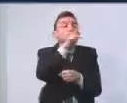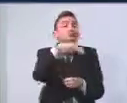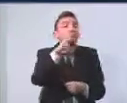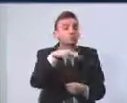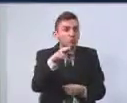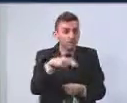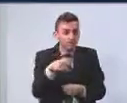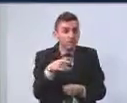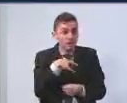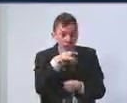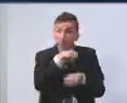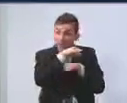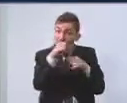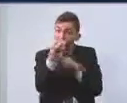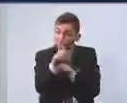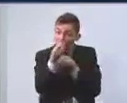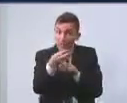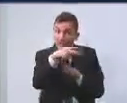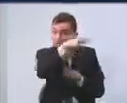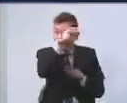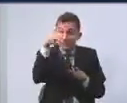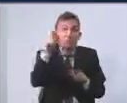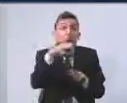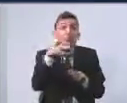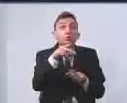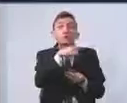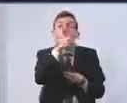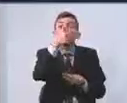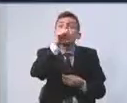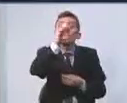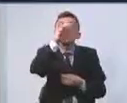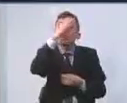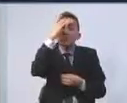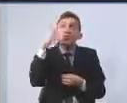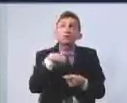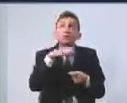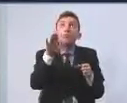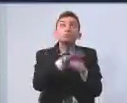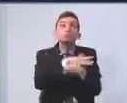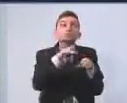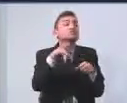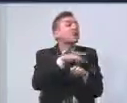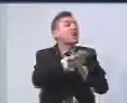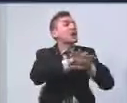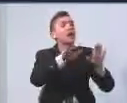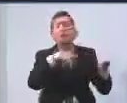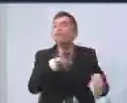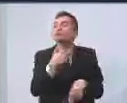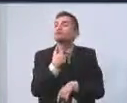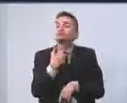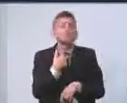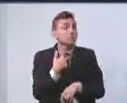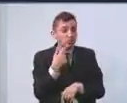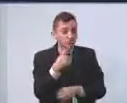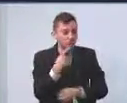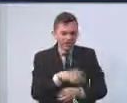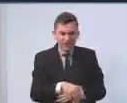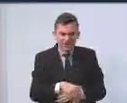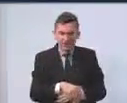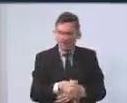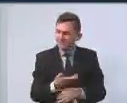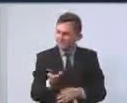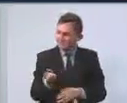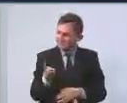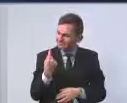São dados extremamente importantes. Nunca, em nenhum momento, nós tivemos 180 vagas totalmente preenchidas. E aí, na cabeça de todo mundo, assim, peraí,